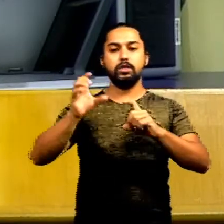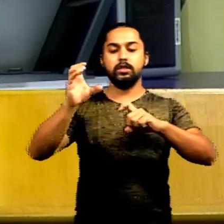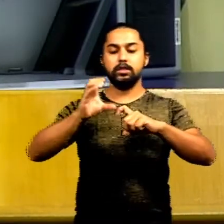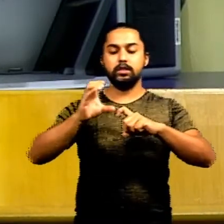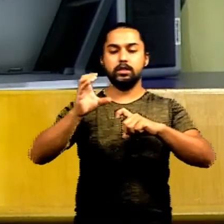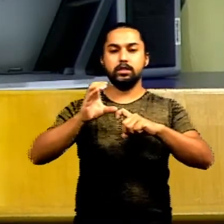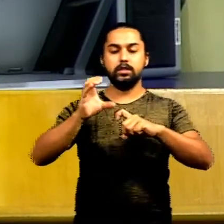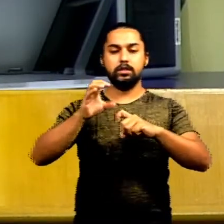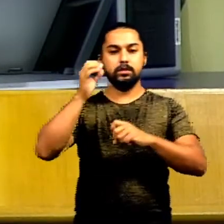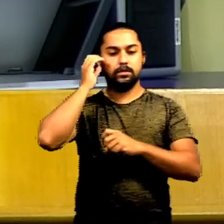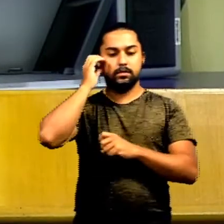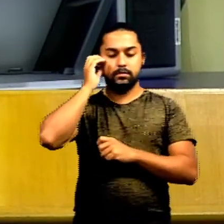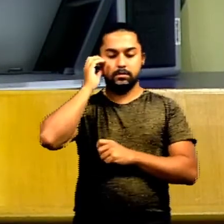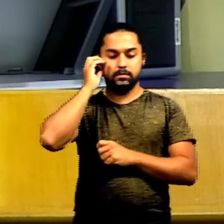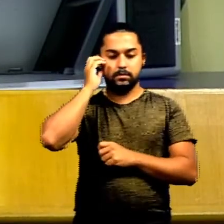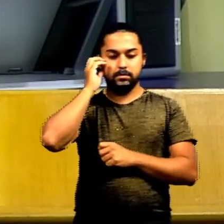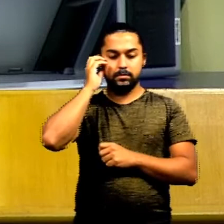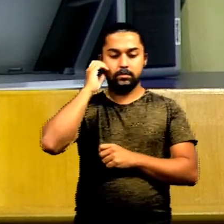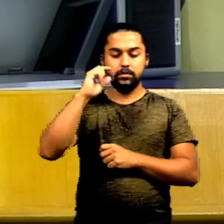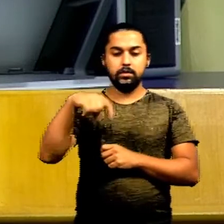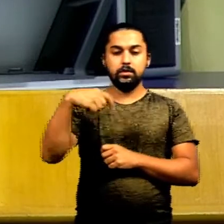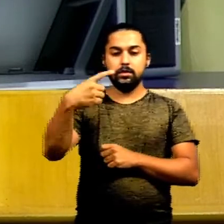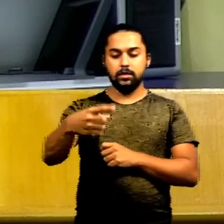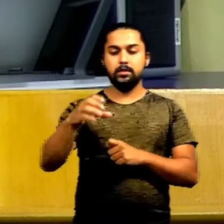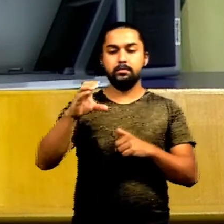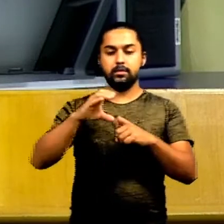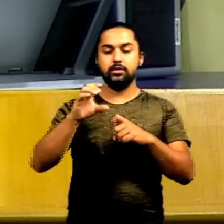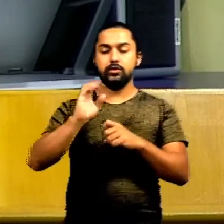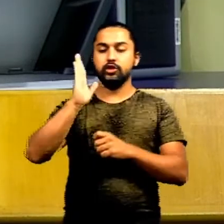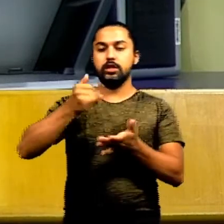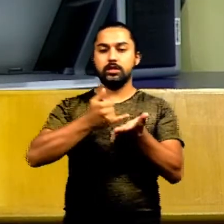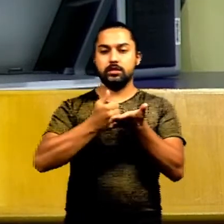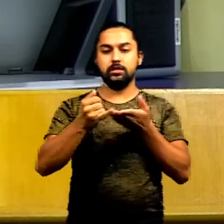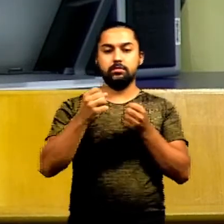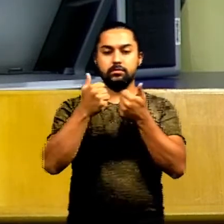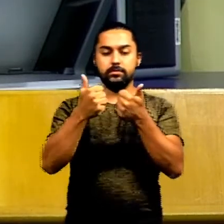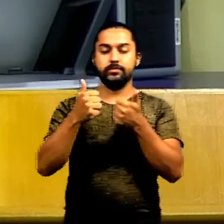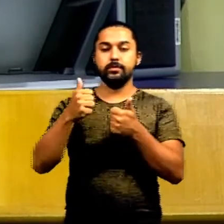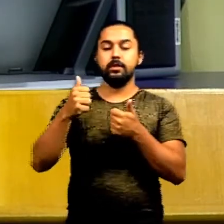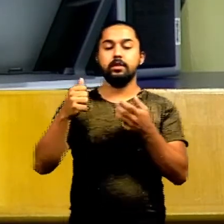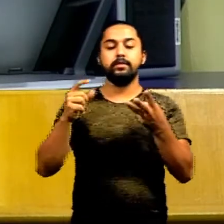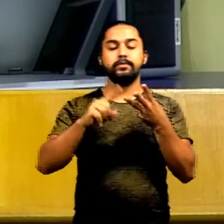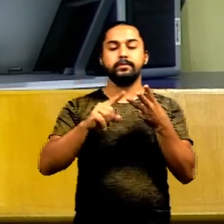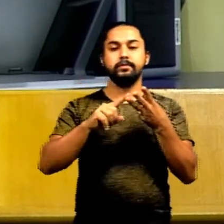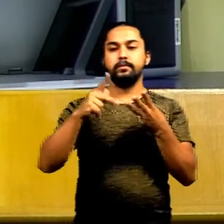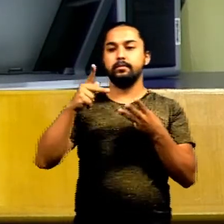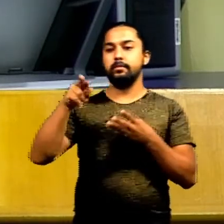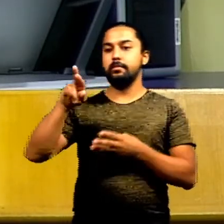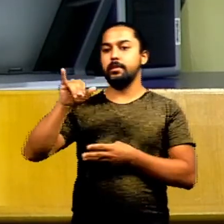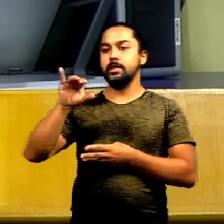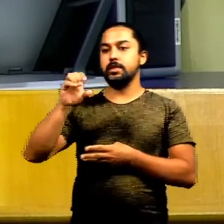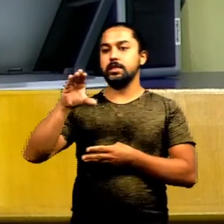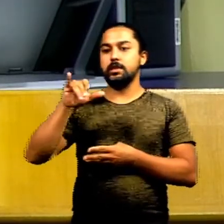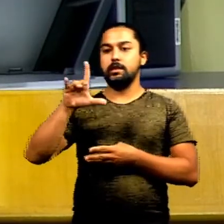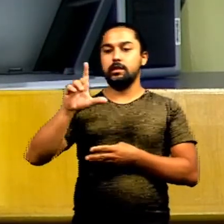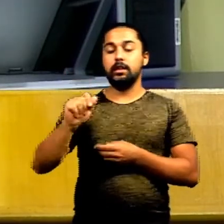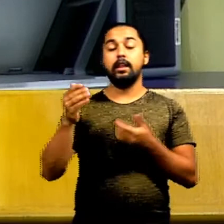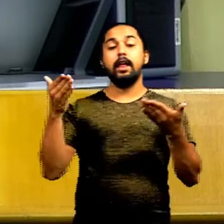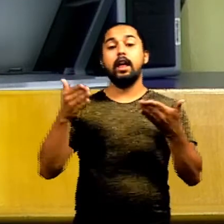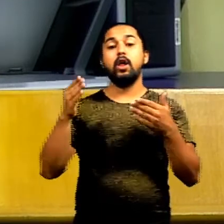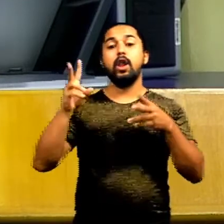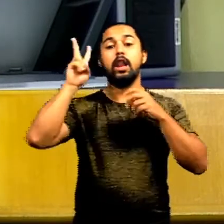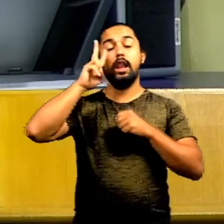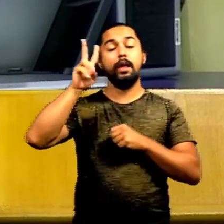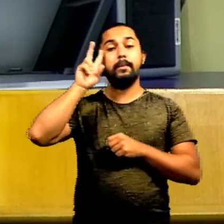doutora Cristina para discutir excelência após o vereador Zander a senhora já está inscrita a vereadora Priscila também está inscrita eu só vou lembrar vossas